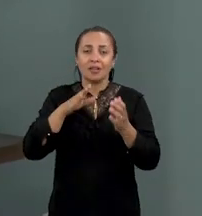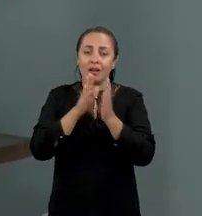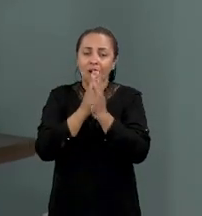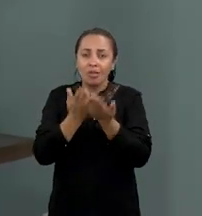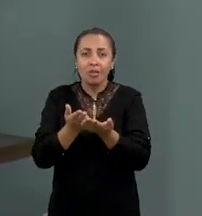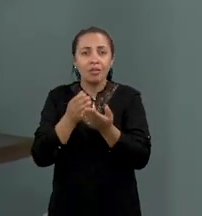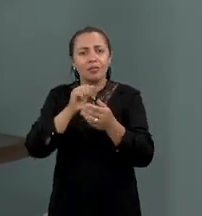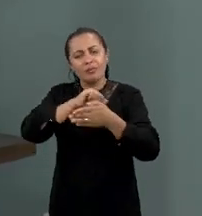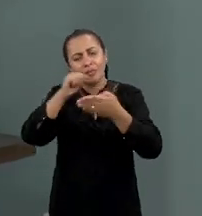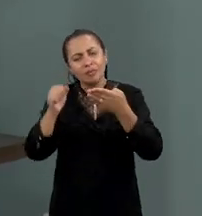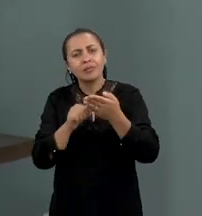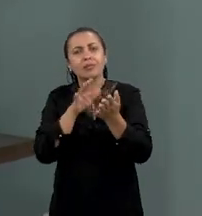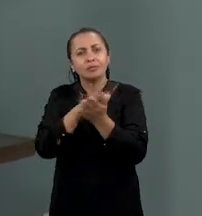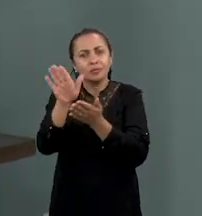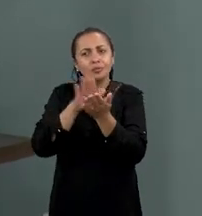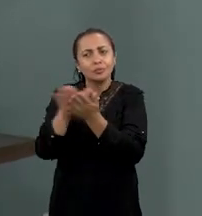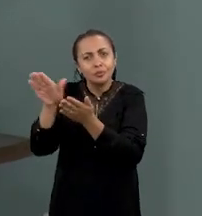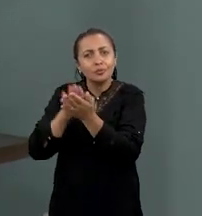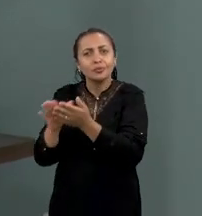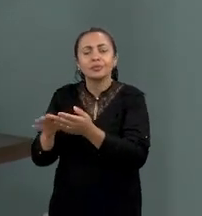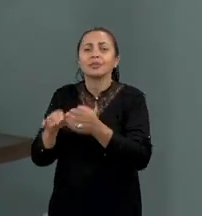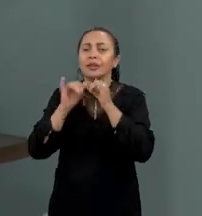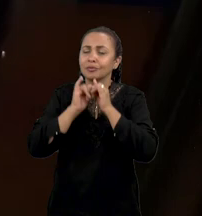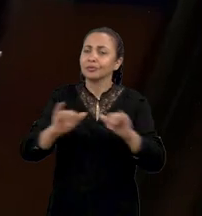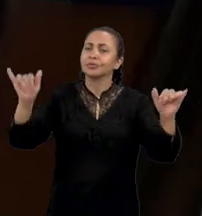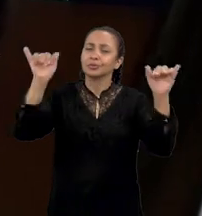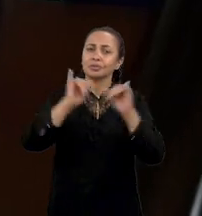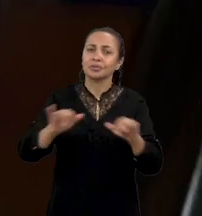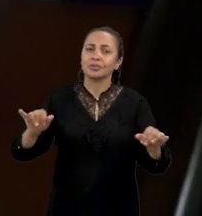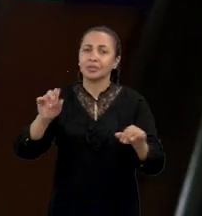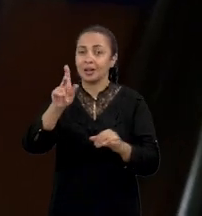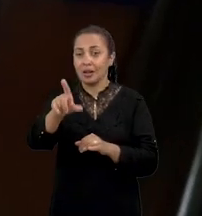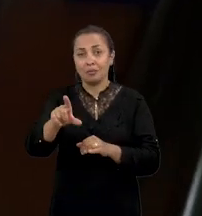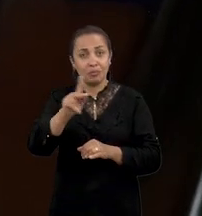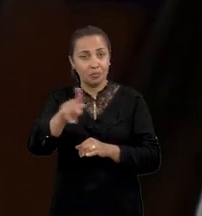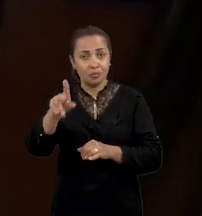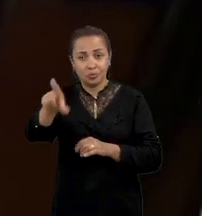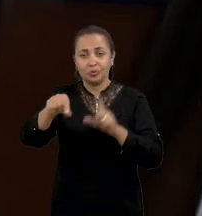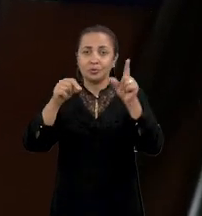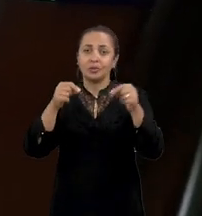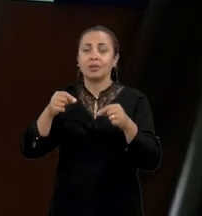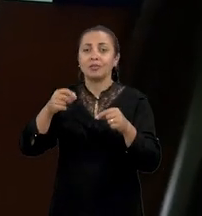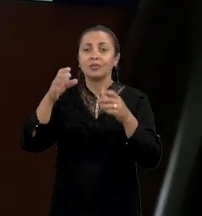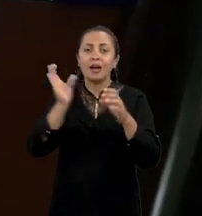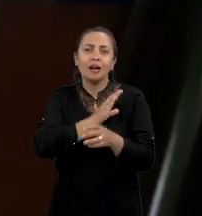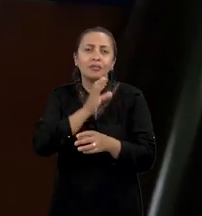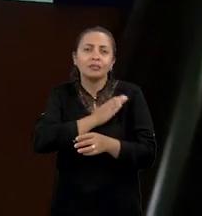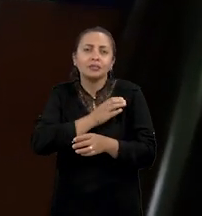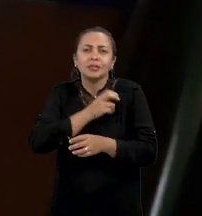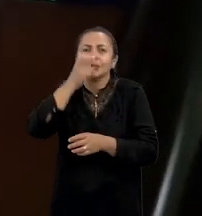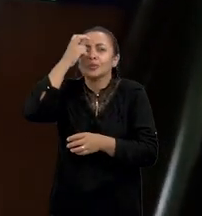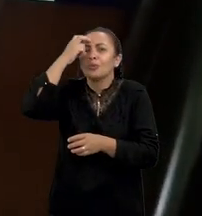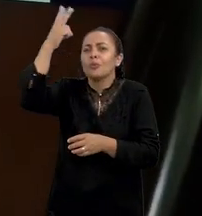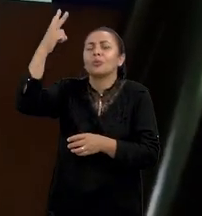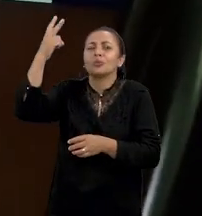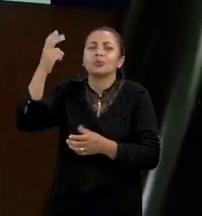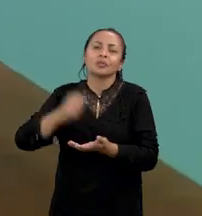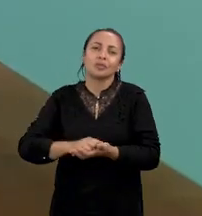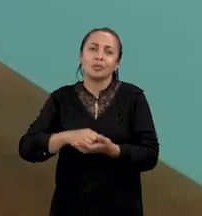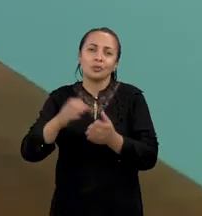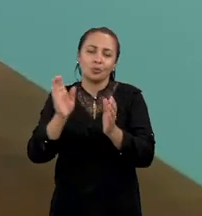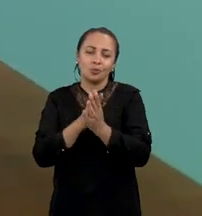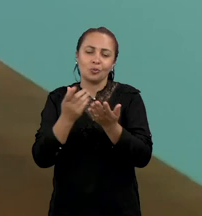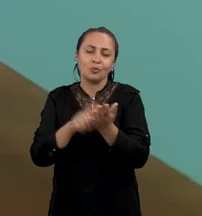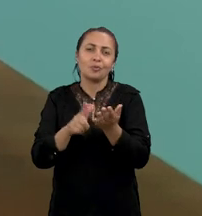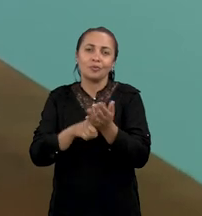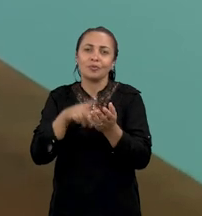ter sua obra divulgada e tornada pública. A professora destacou a riqueza cultural dos folhetos, que falam sobre os